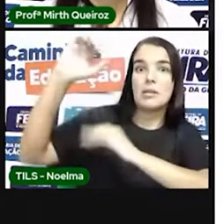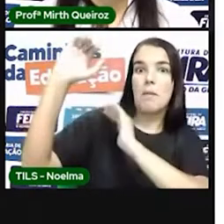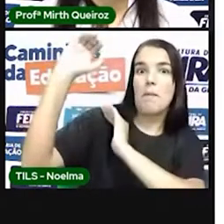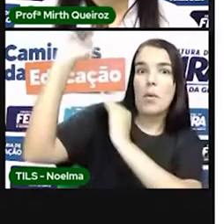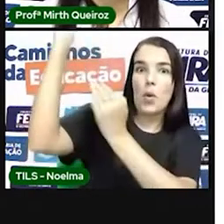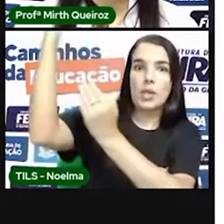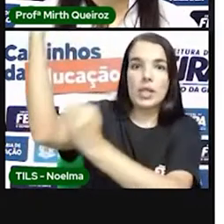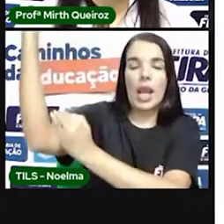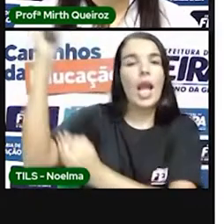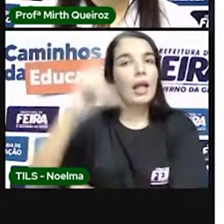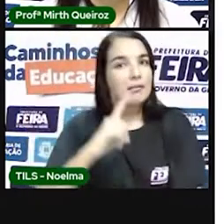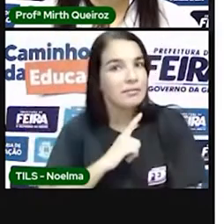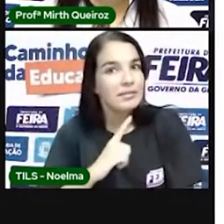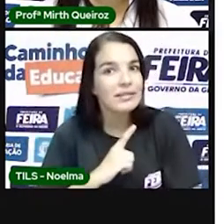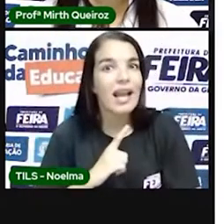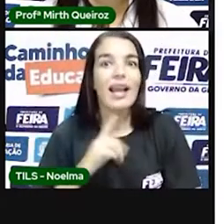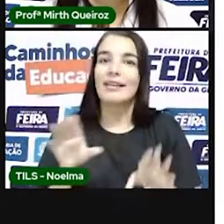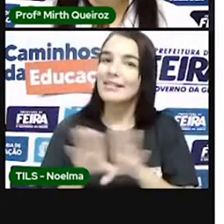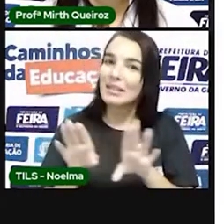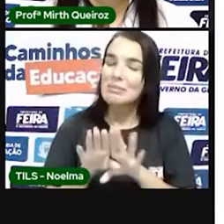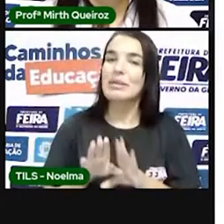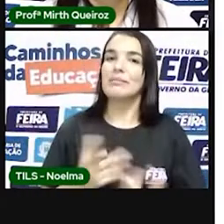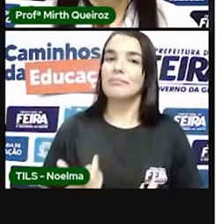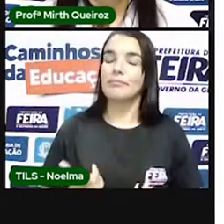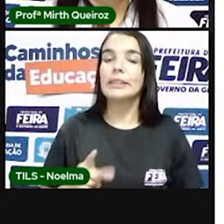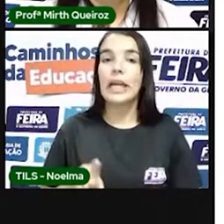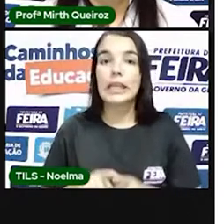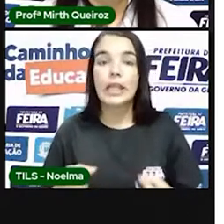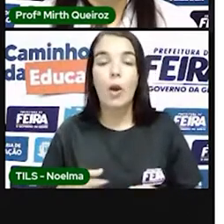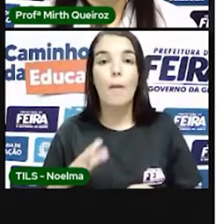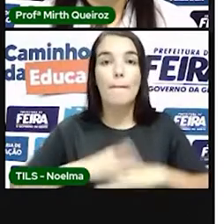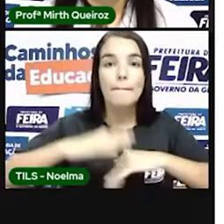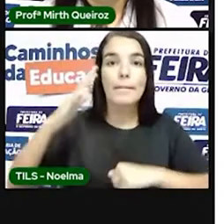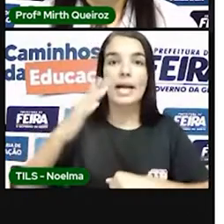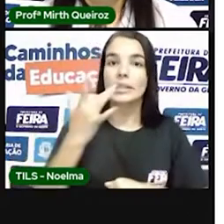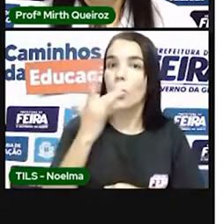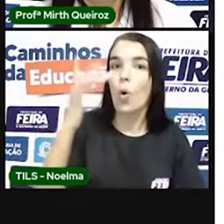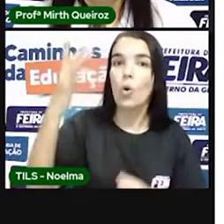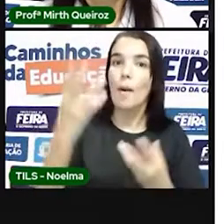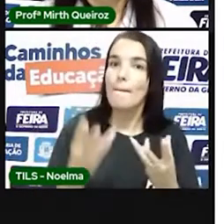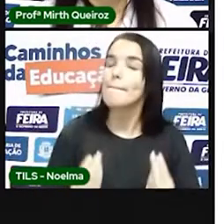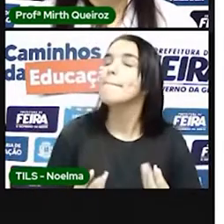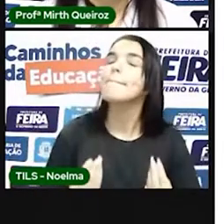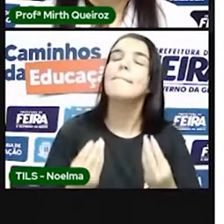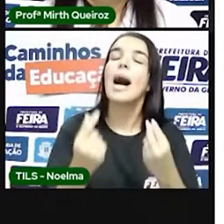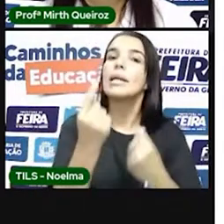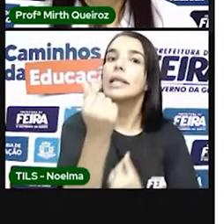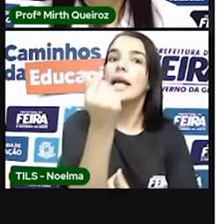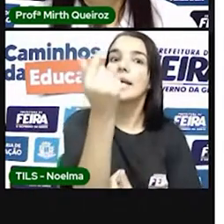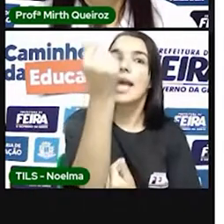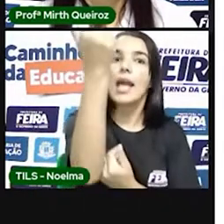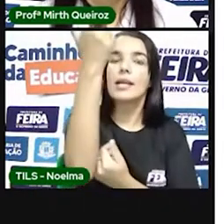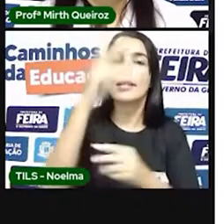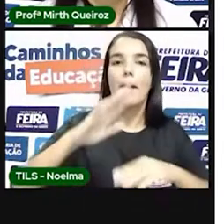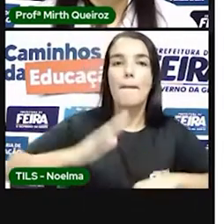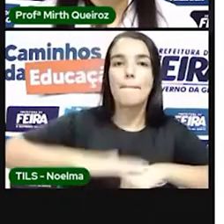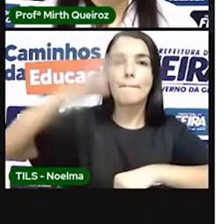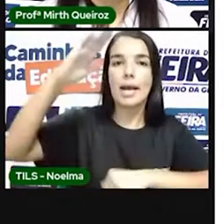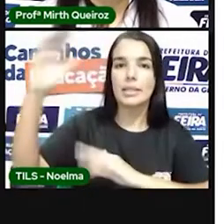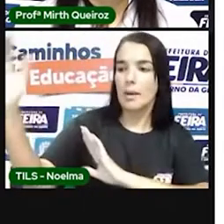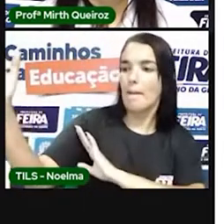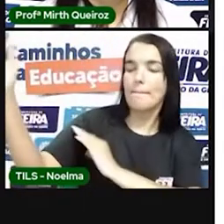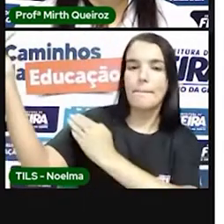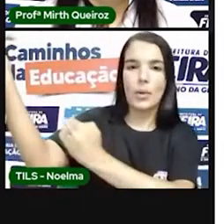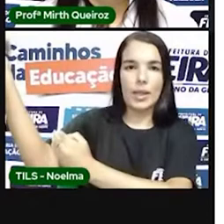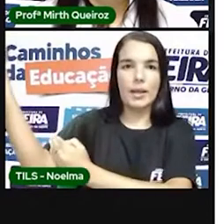reino, também tinha, né? Então, quanto mais ouro, mais prata, metais, né? Preciosos,